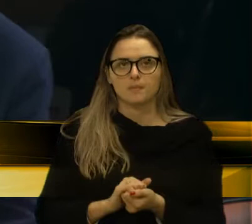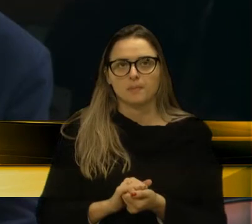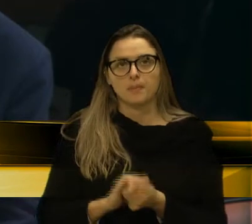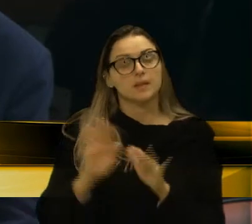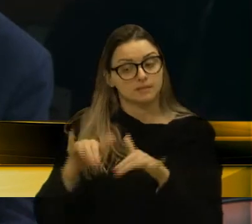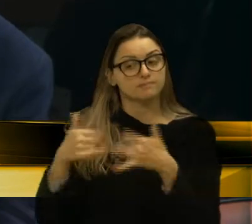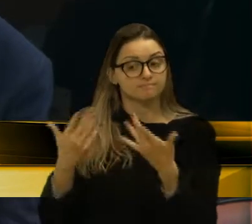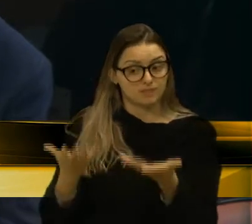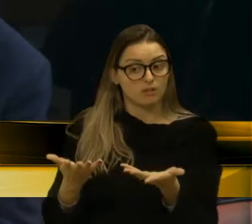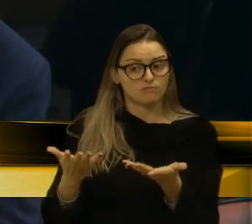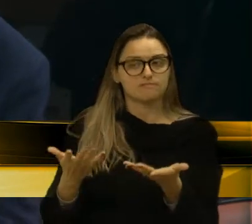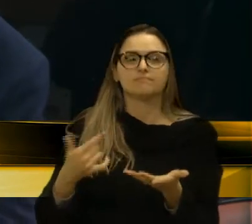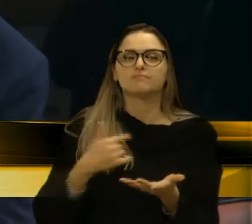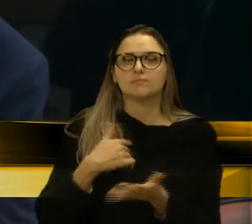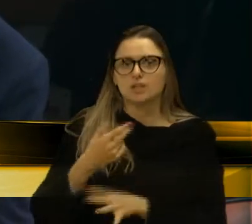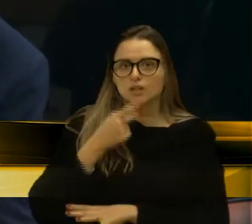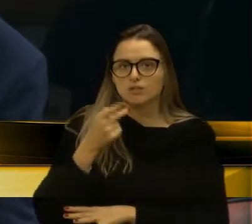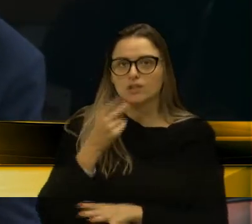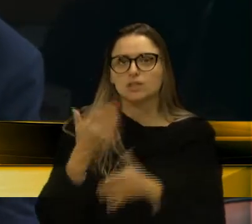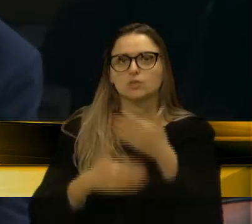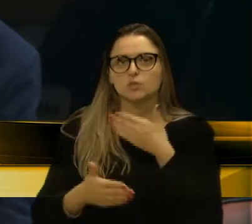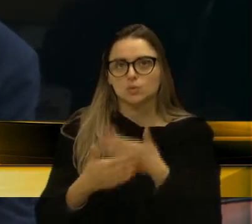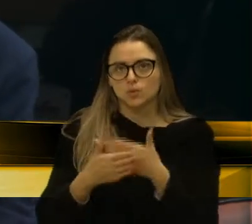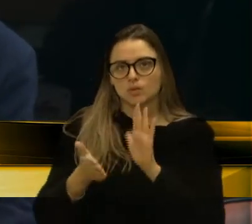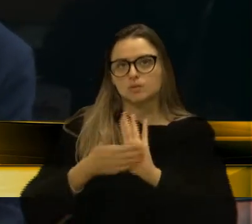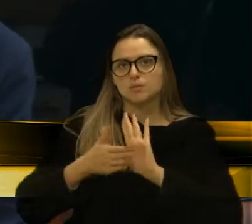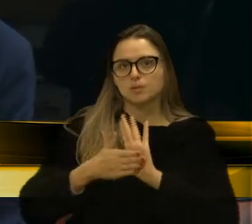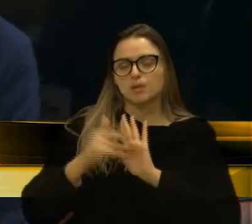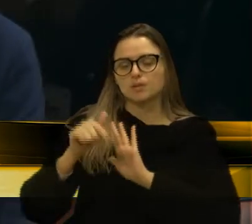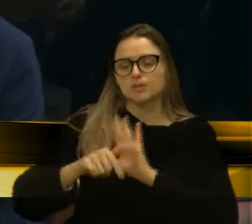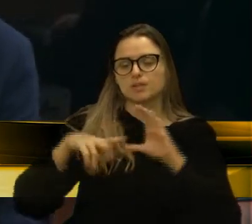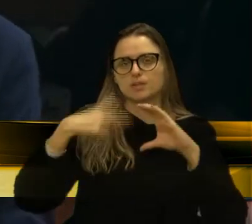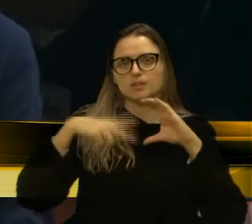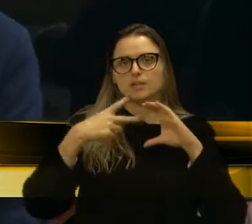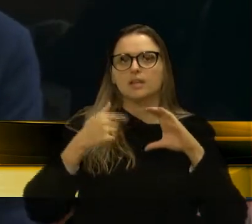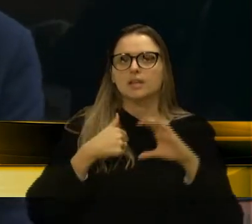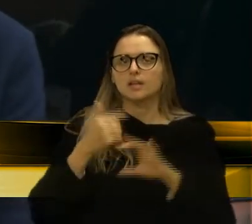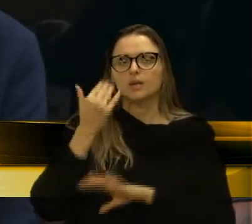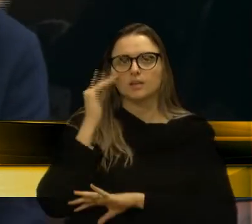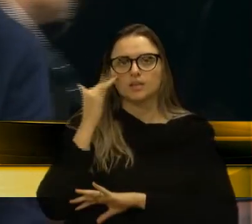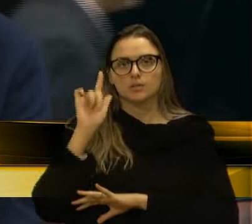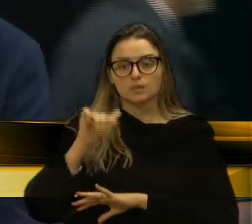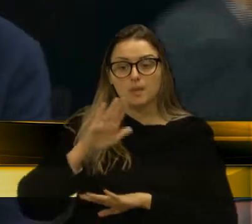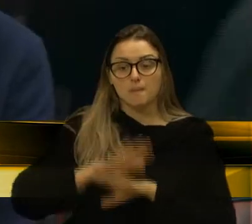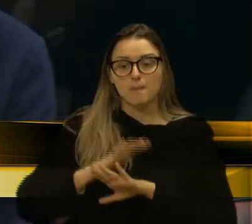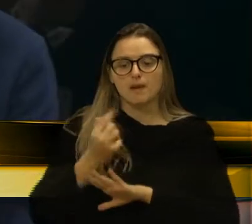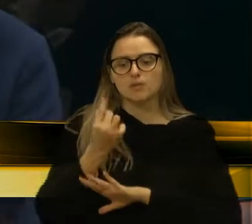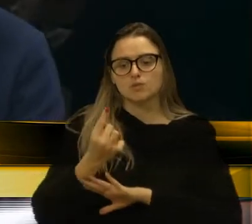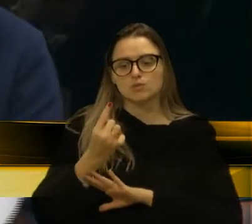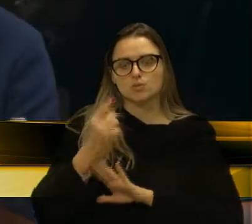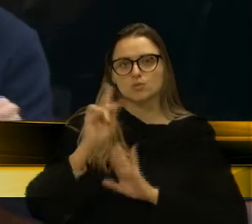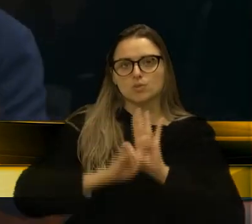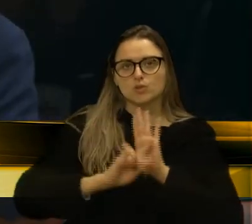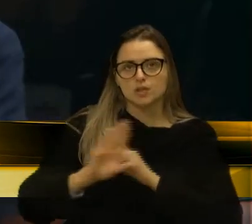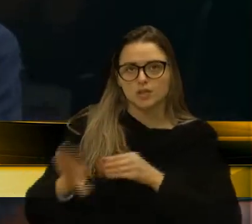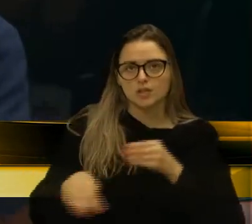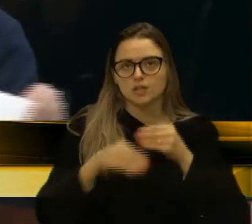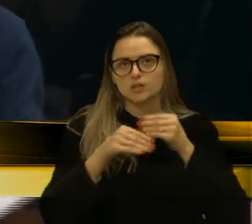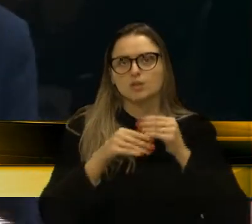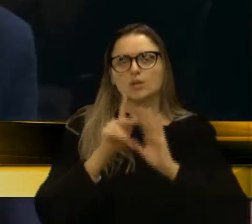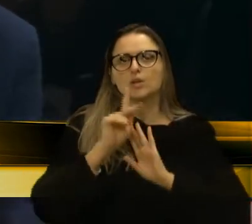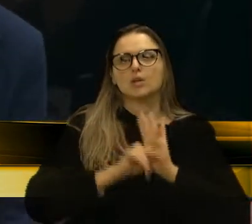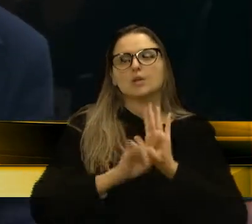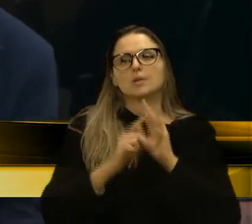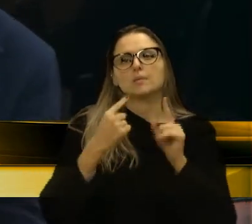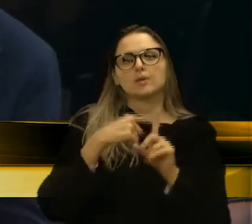Então, exaltando todas as iniciativas da casa, entendo que essa é mais uma que vem somar. E me socorrendo das